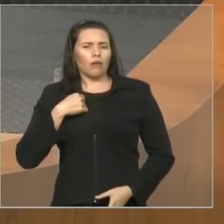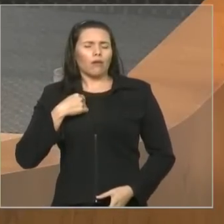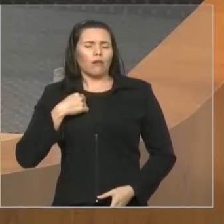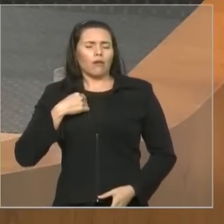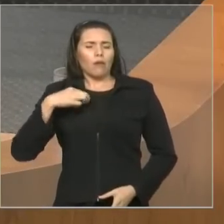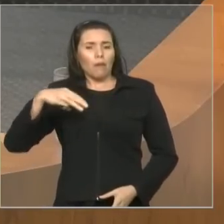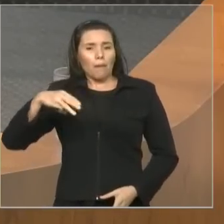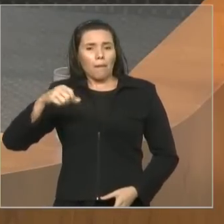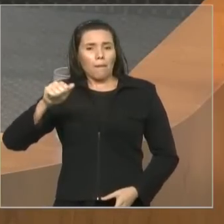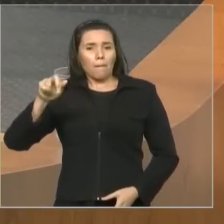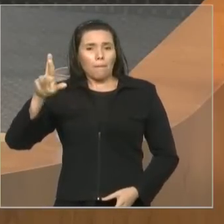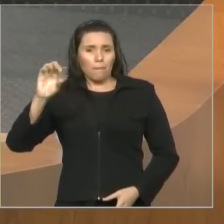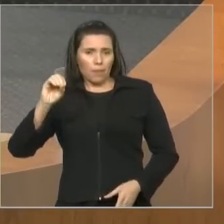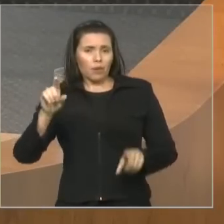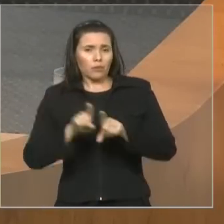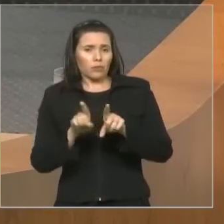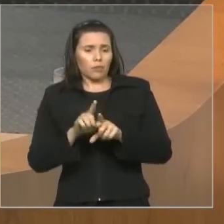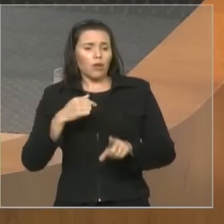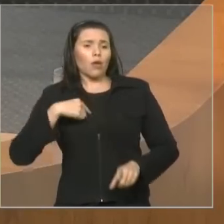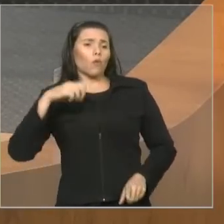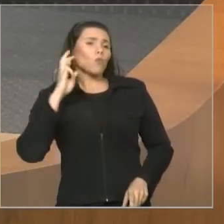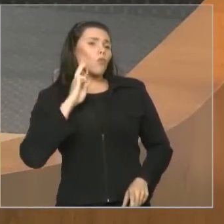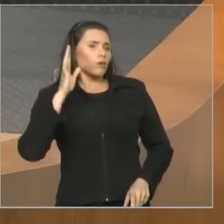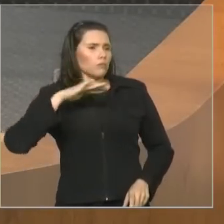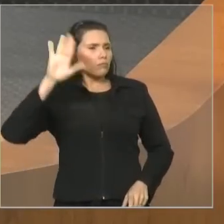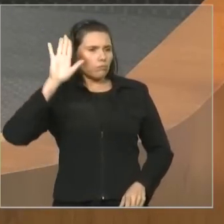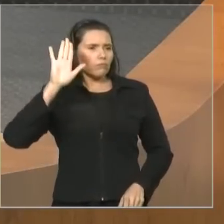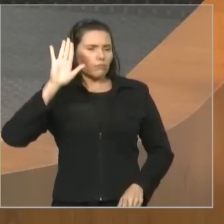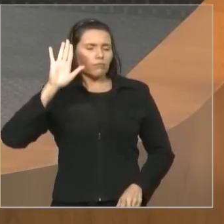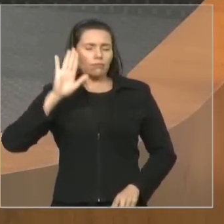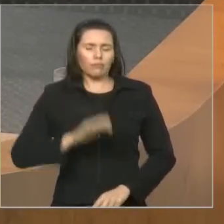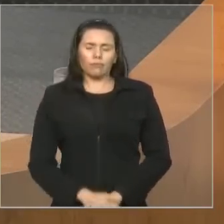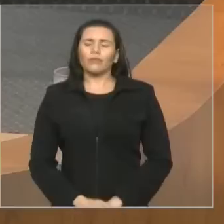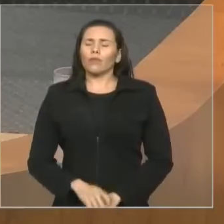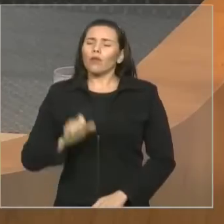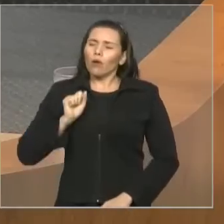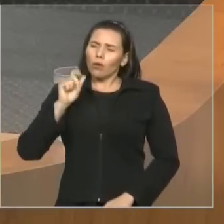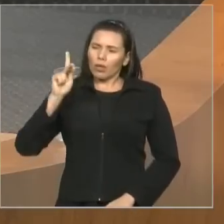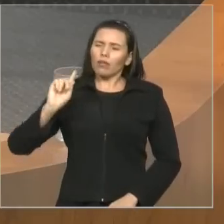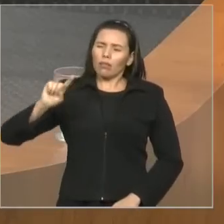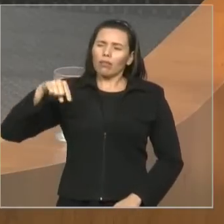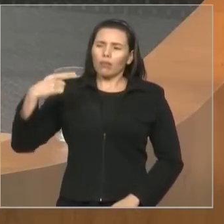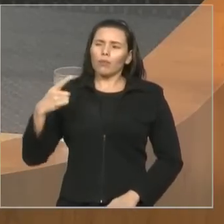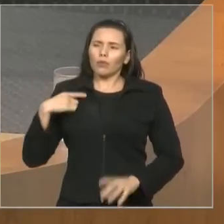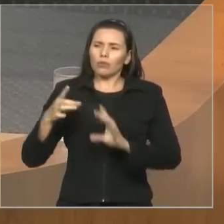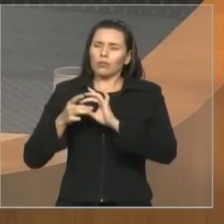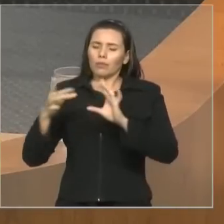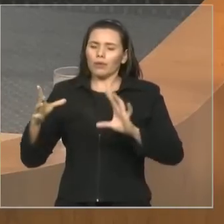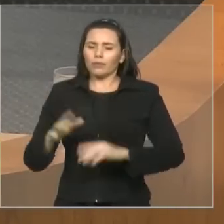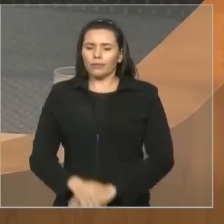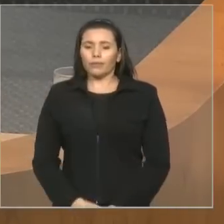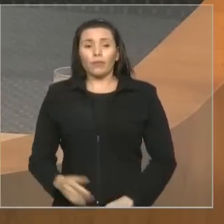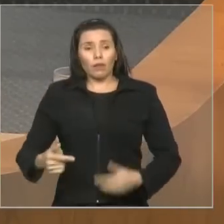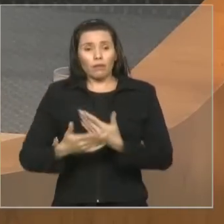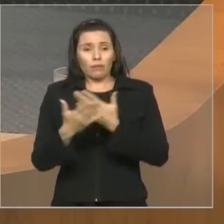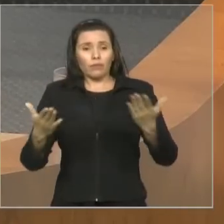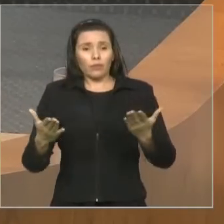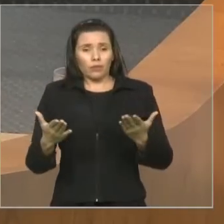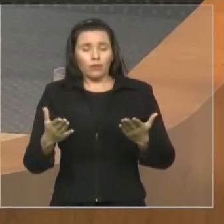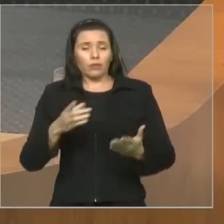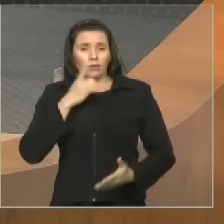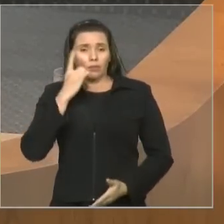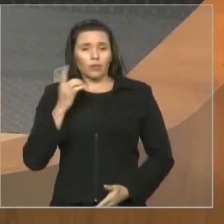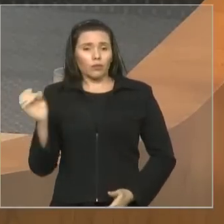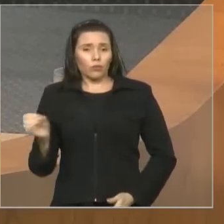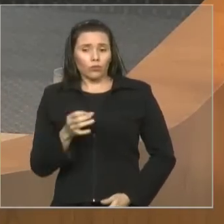eu sei, mas logo depois, senhor Marco Aurélio, senhor... Sem dúvida nenhuma. Aos novatos aqui presentes, eu quero